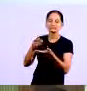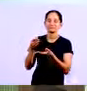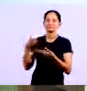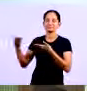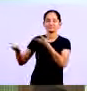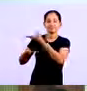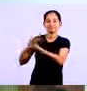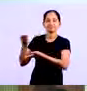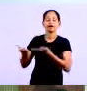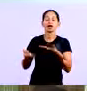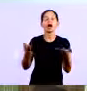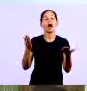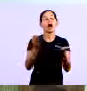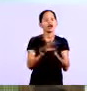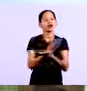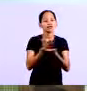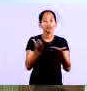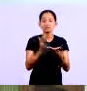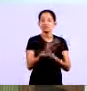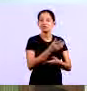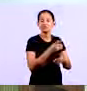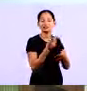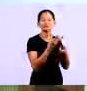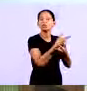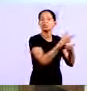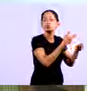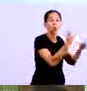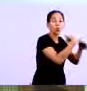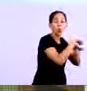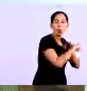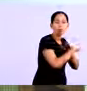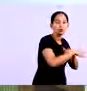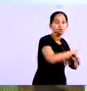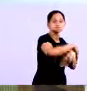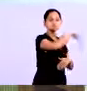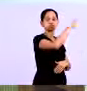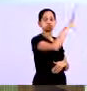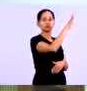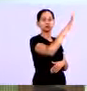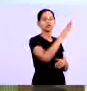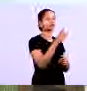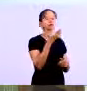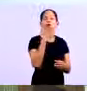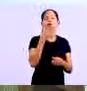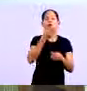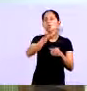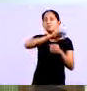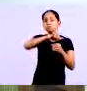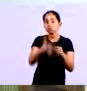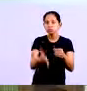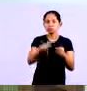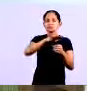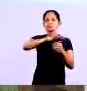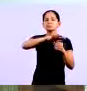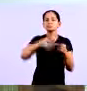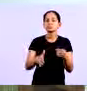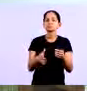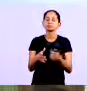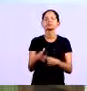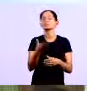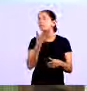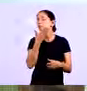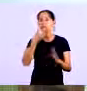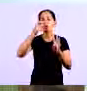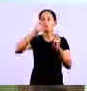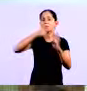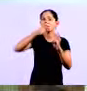algumas vezes o empresário está com o estoque alto e aí ele tem capital de giro ele vai e queima o estoque ele faz esse tipo de promoção ao inv de baixar o preço ele aumenta o pra